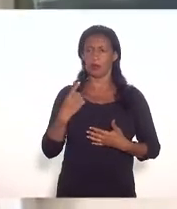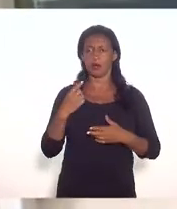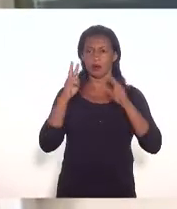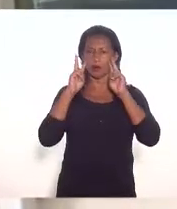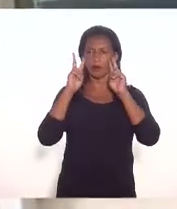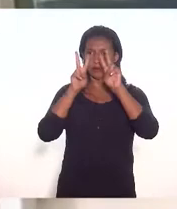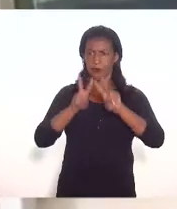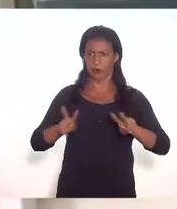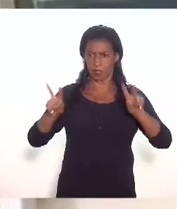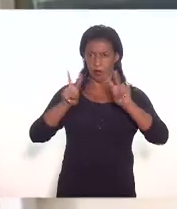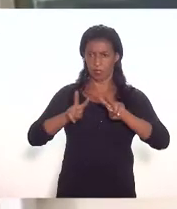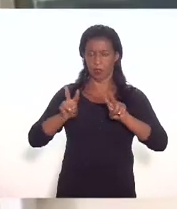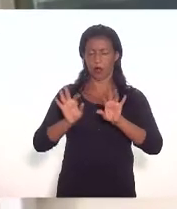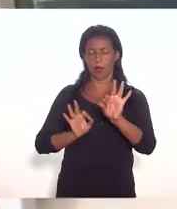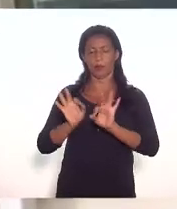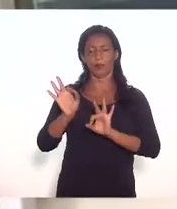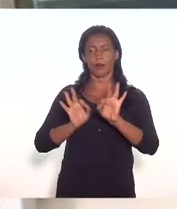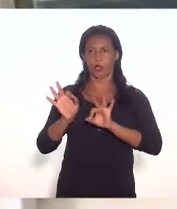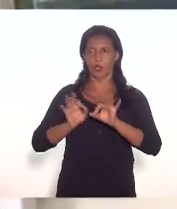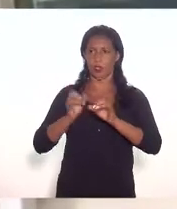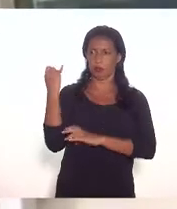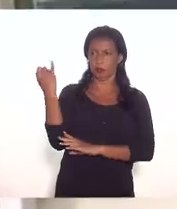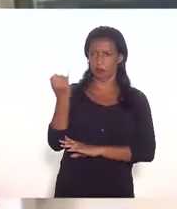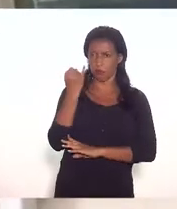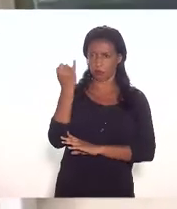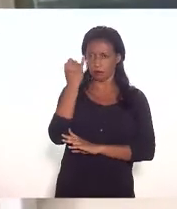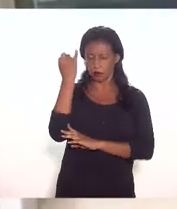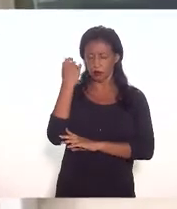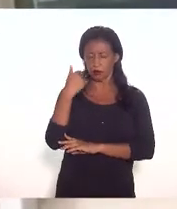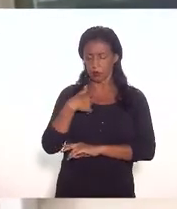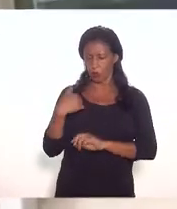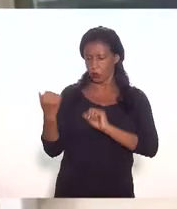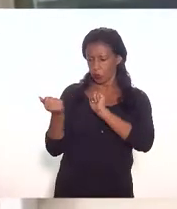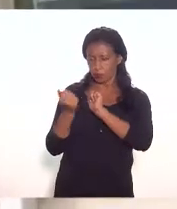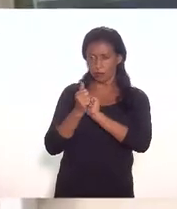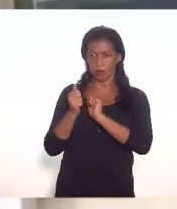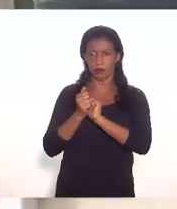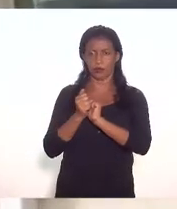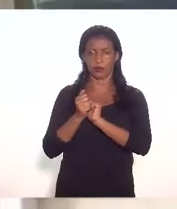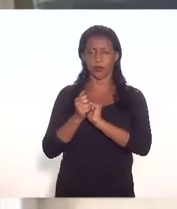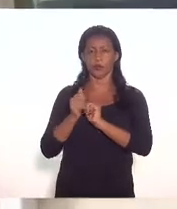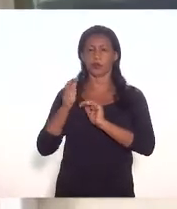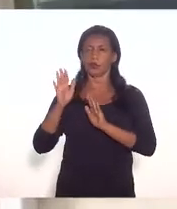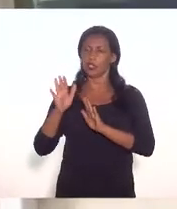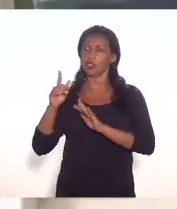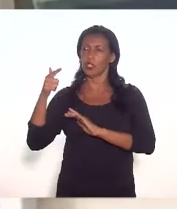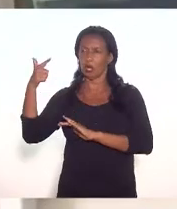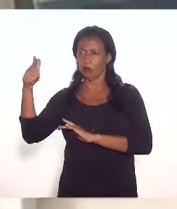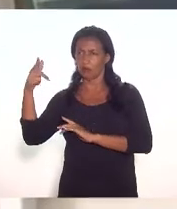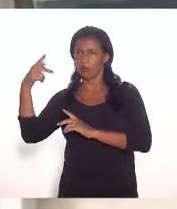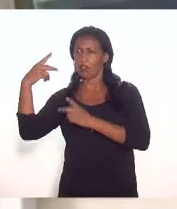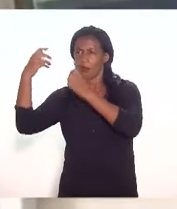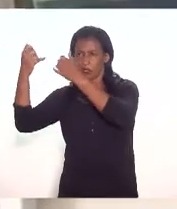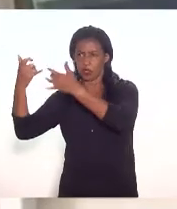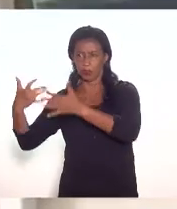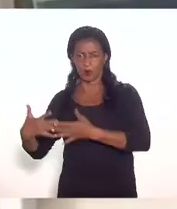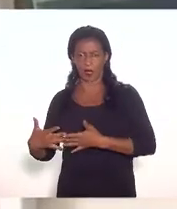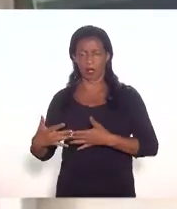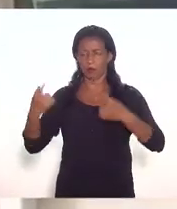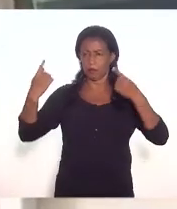muito importante eu me junto aqui as palavras que já foram feitas é projeto muito importante para a competitividade do Estado